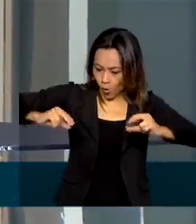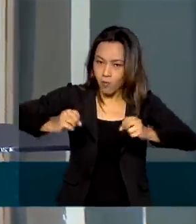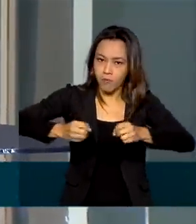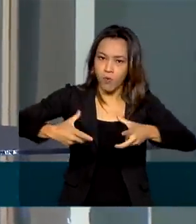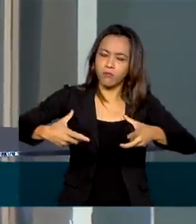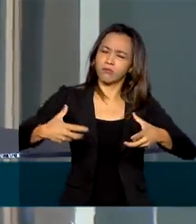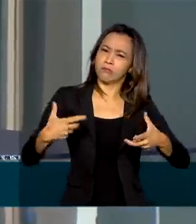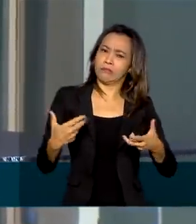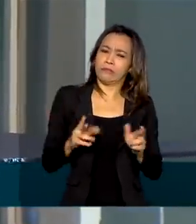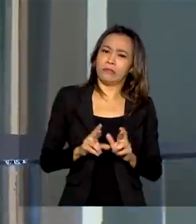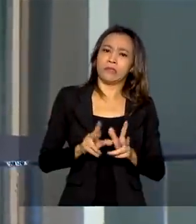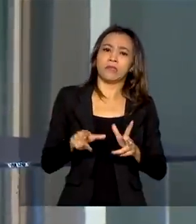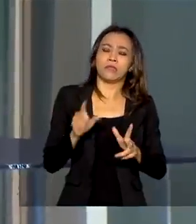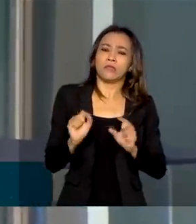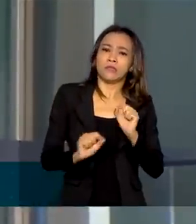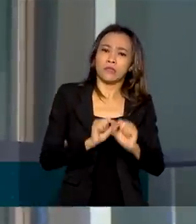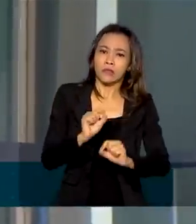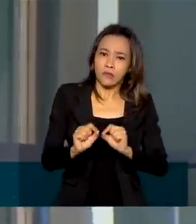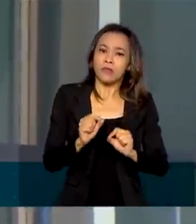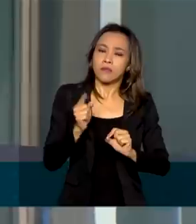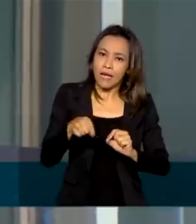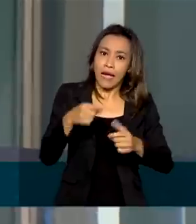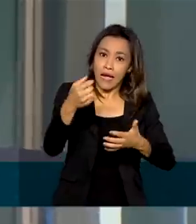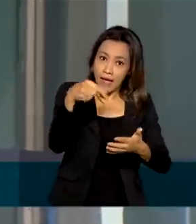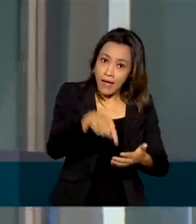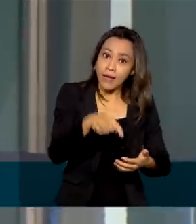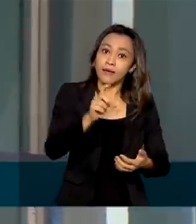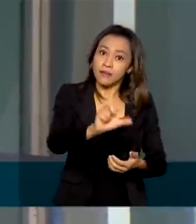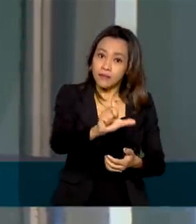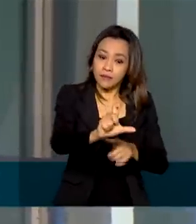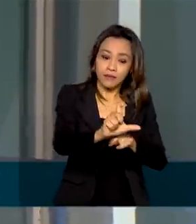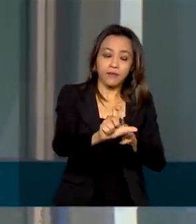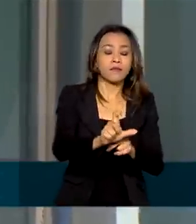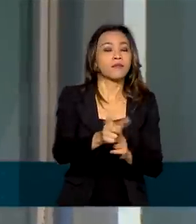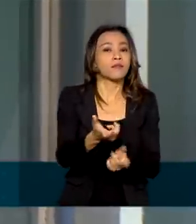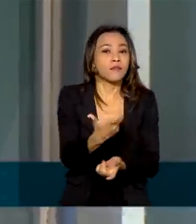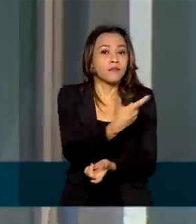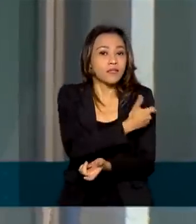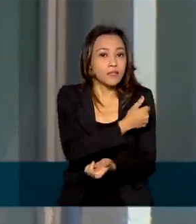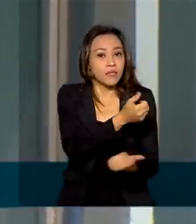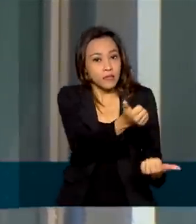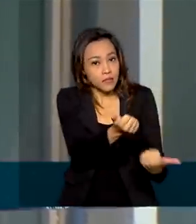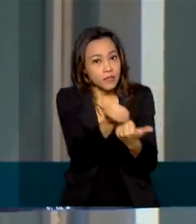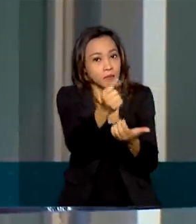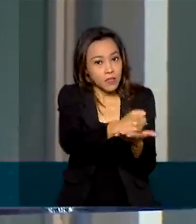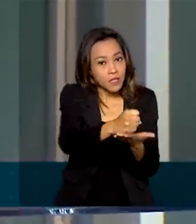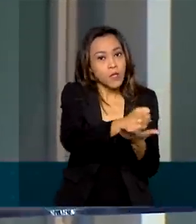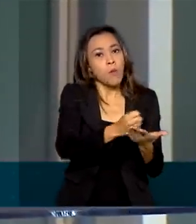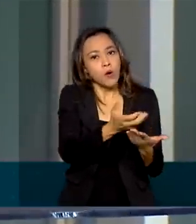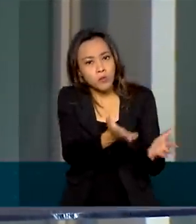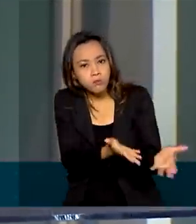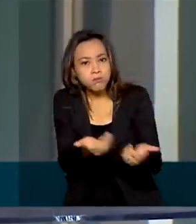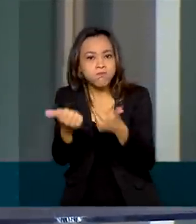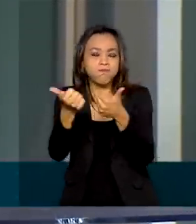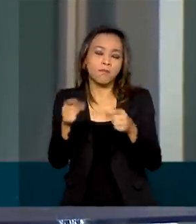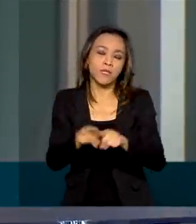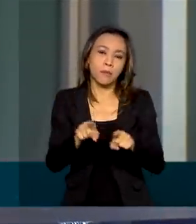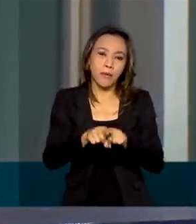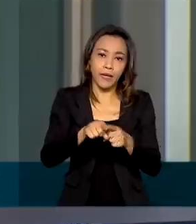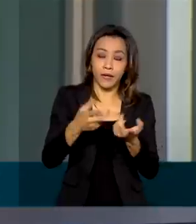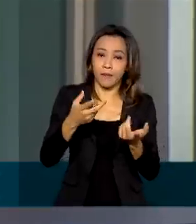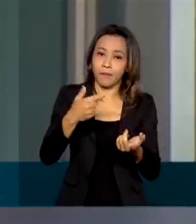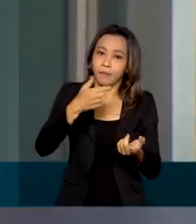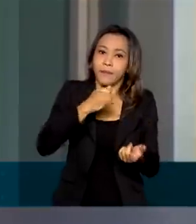fazer uma redução da eficiência das vacinas existentes. Elas podem necessitar ajustes, assim como as vacinas da gripe,